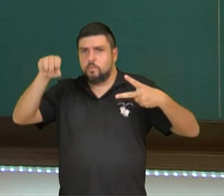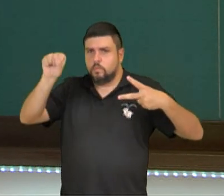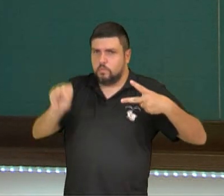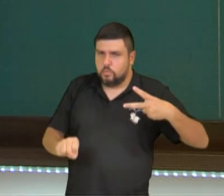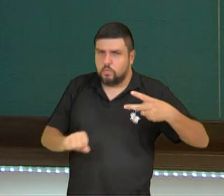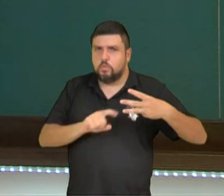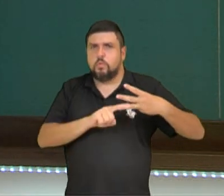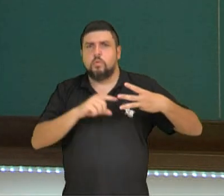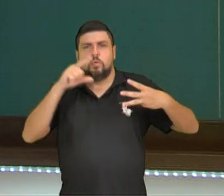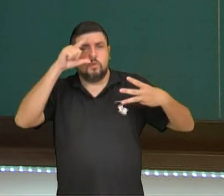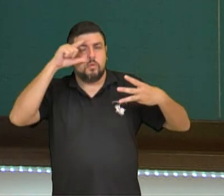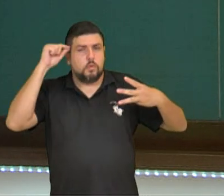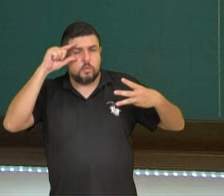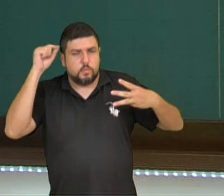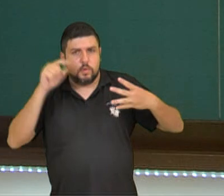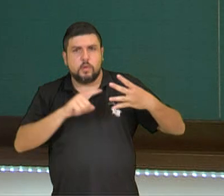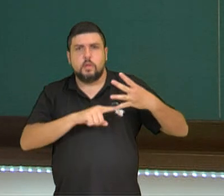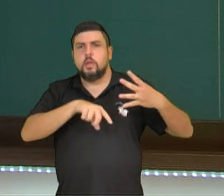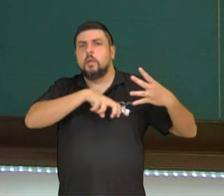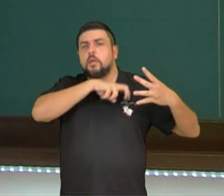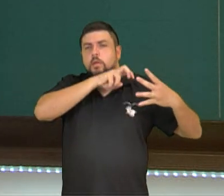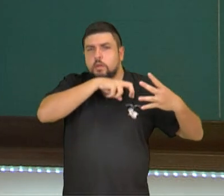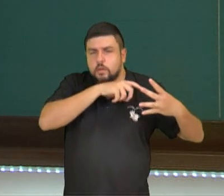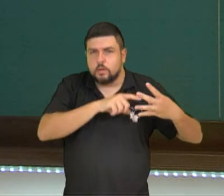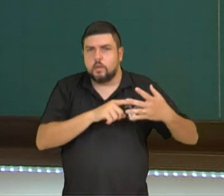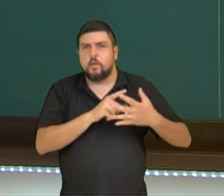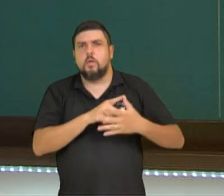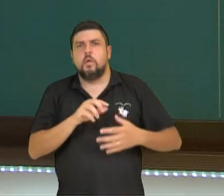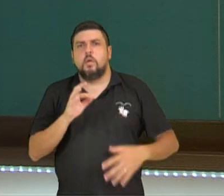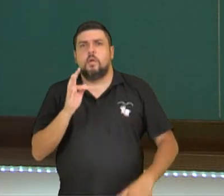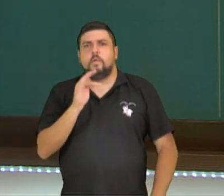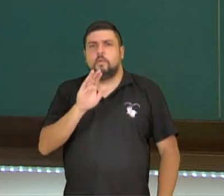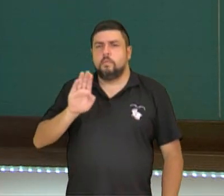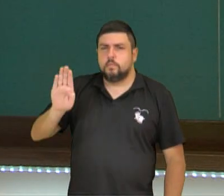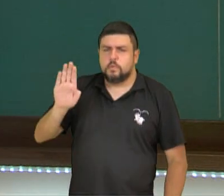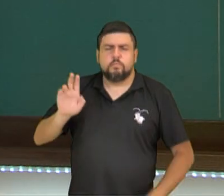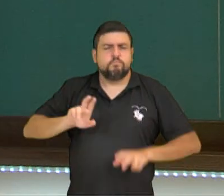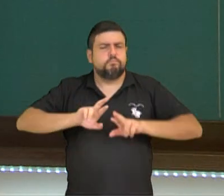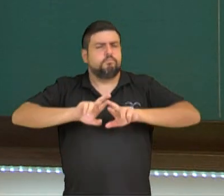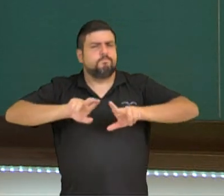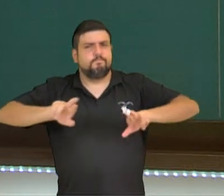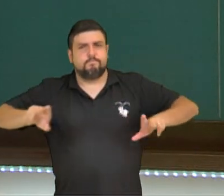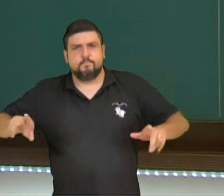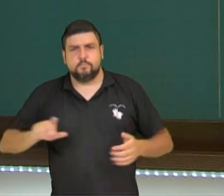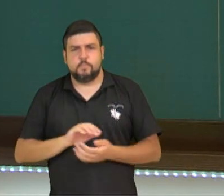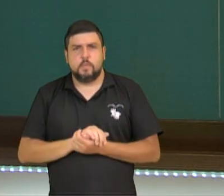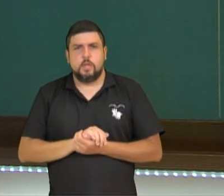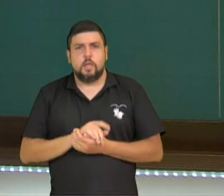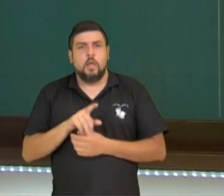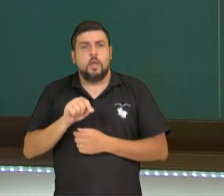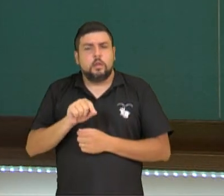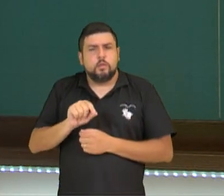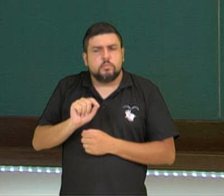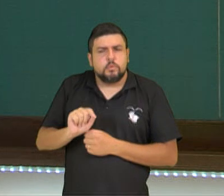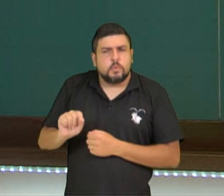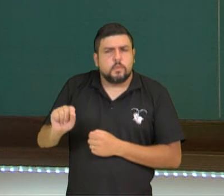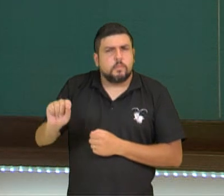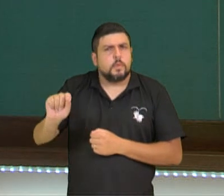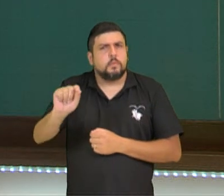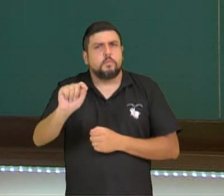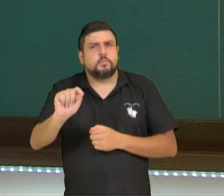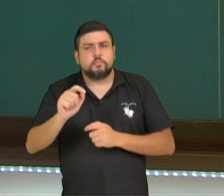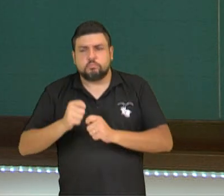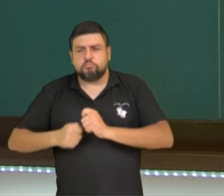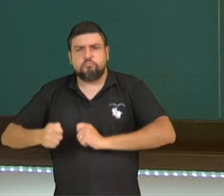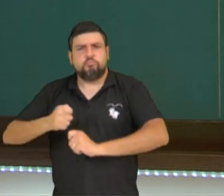Guarapuava, Cascavel, Francisco Beltrão, entre outras ali que desenvolvem atividades econômicas de